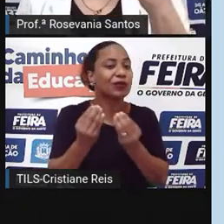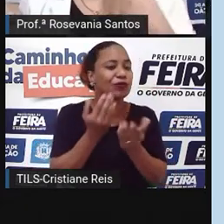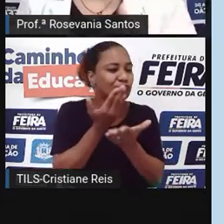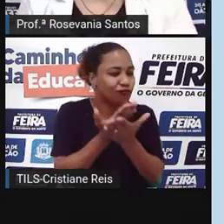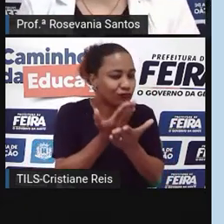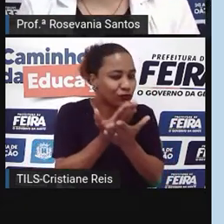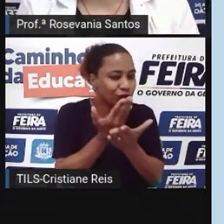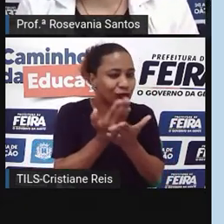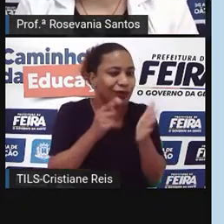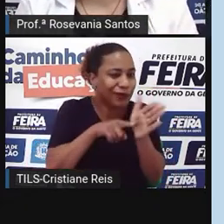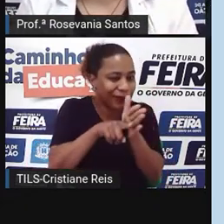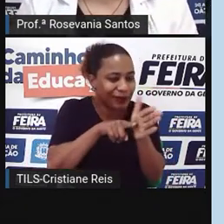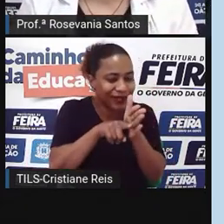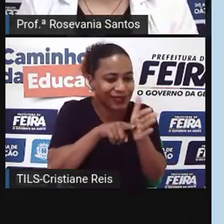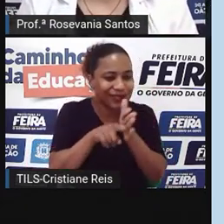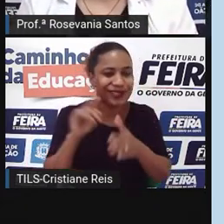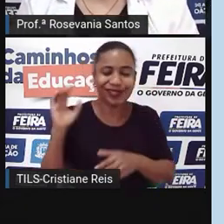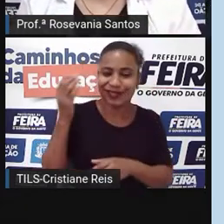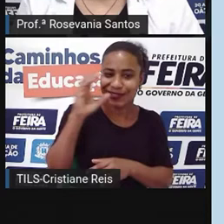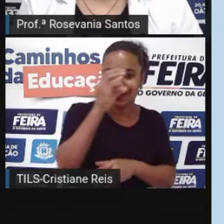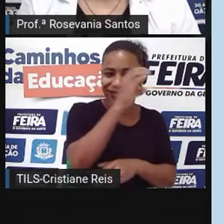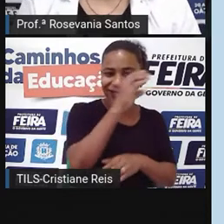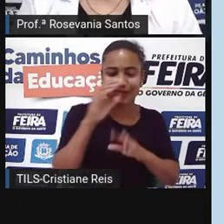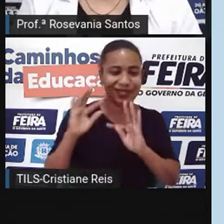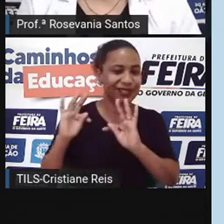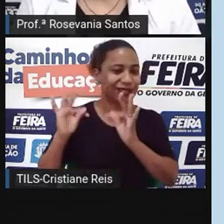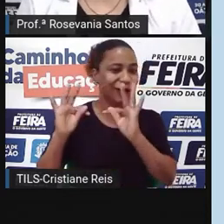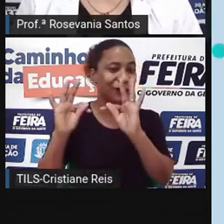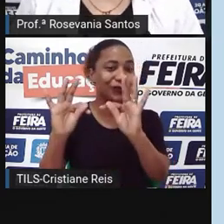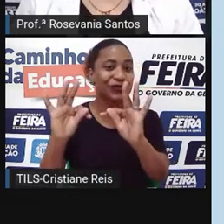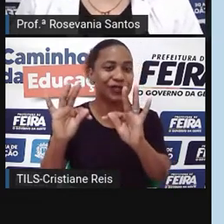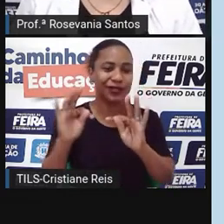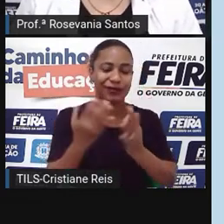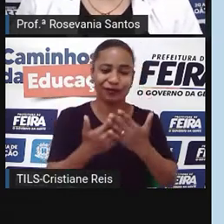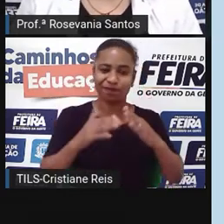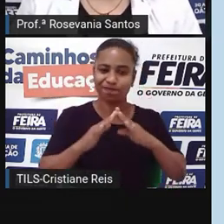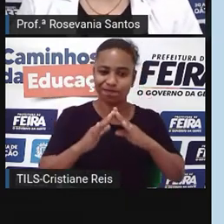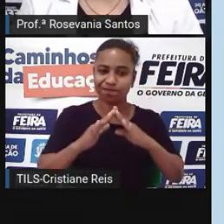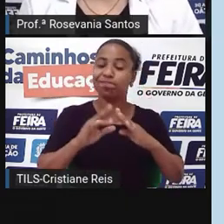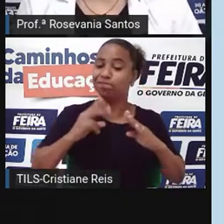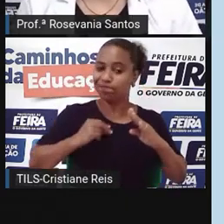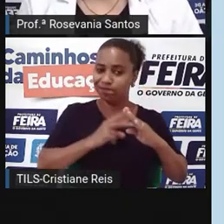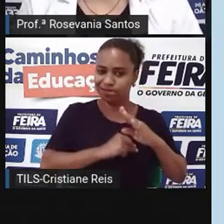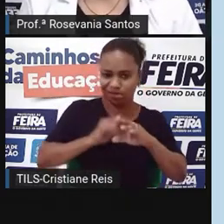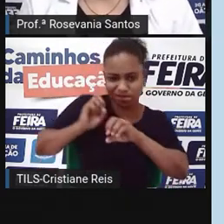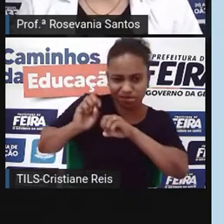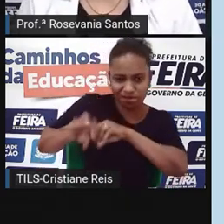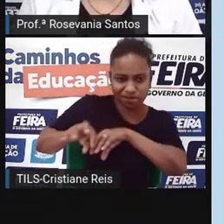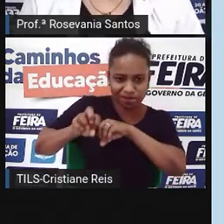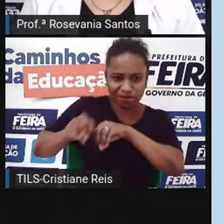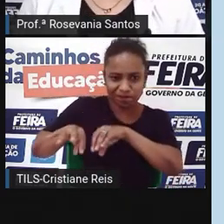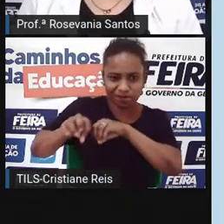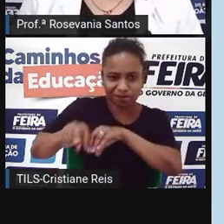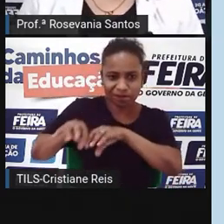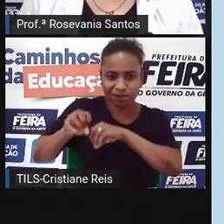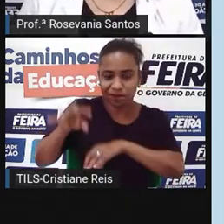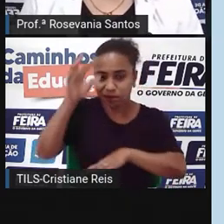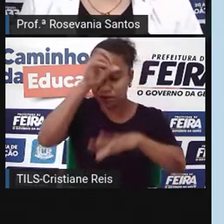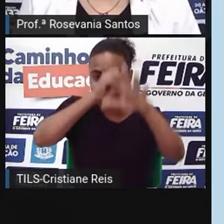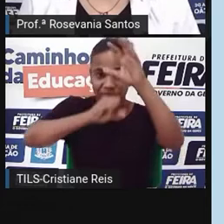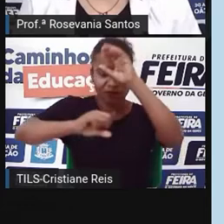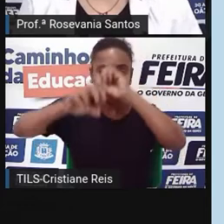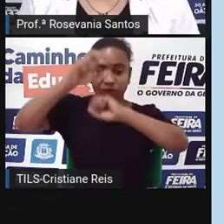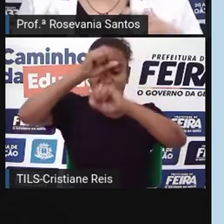e também a questão da educação, né, do povo. Então, a China, ela fez esse investimento. Mas também a gente está falando de um